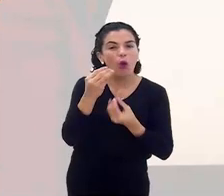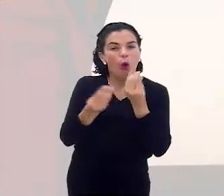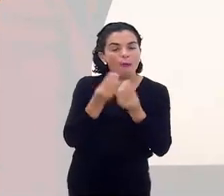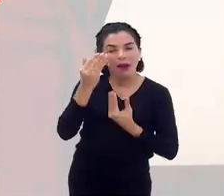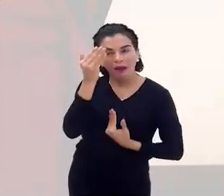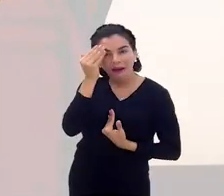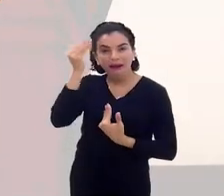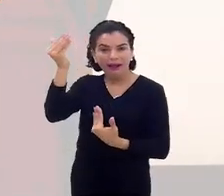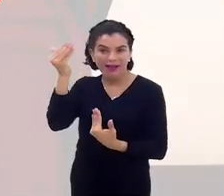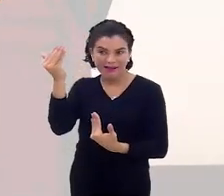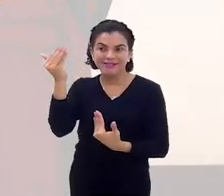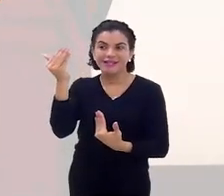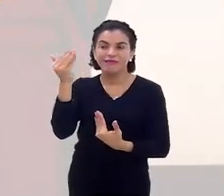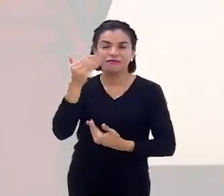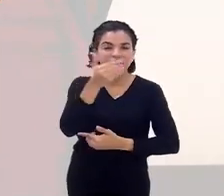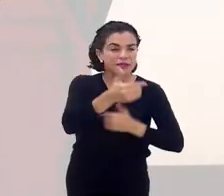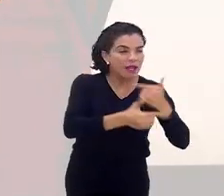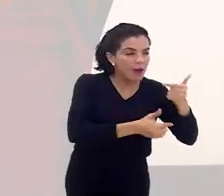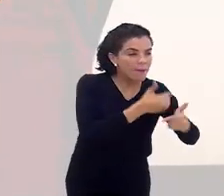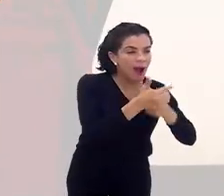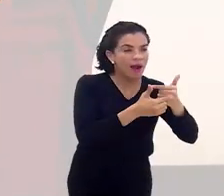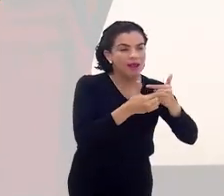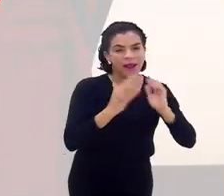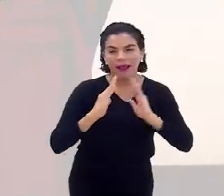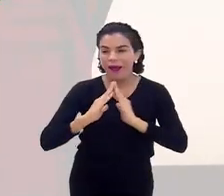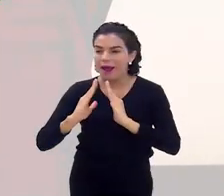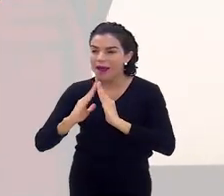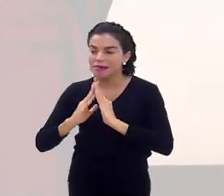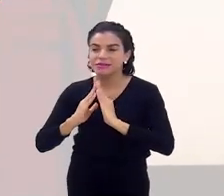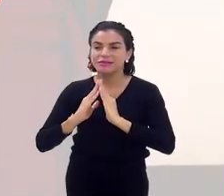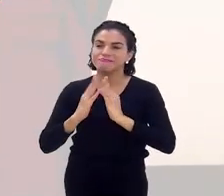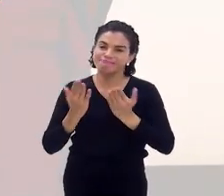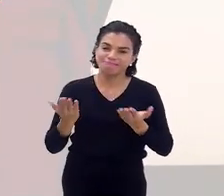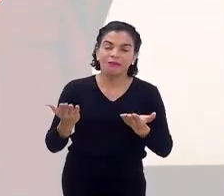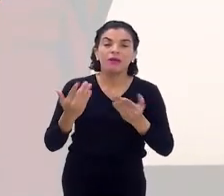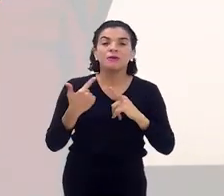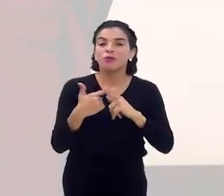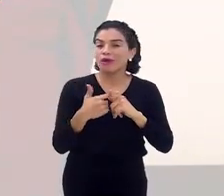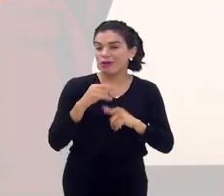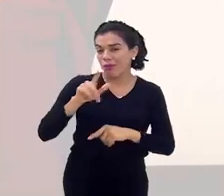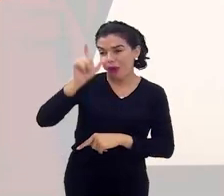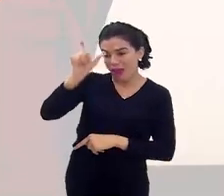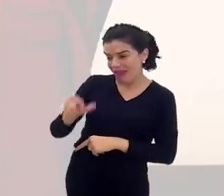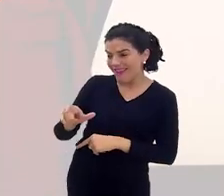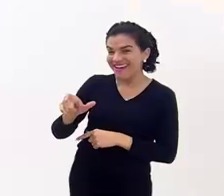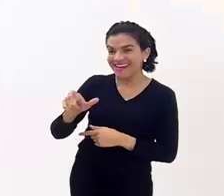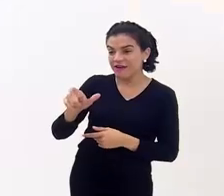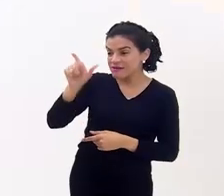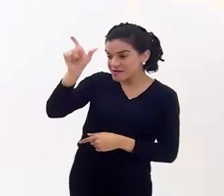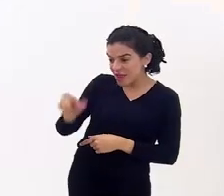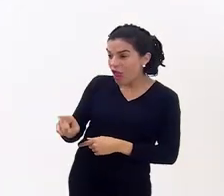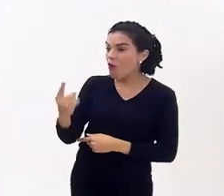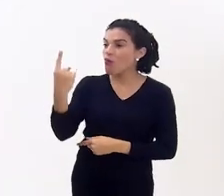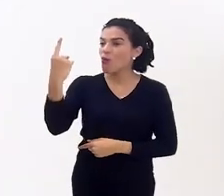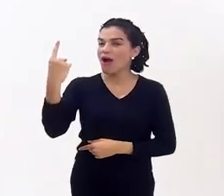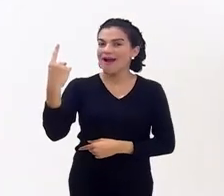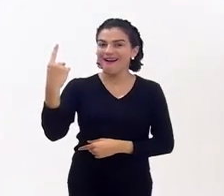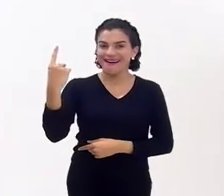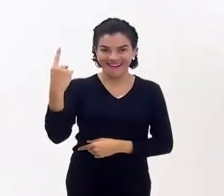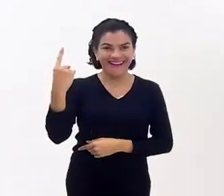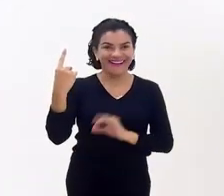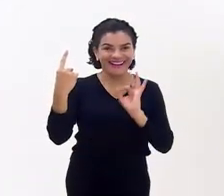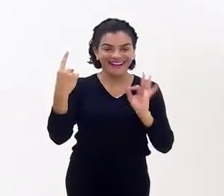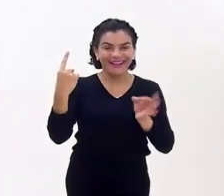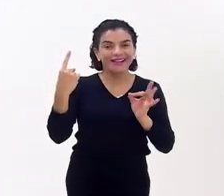agradecer, né? Não, não tem como Não dá para separar, isso é trabalho, isso é casa, isso, né? Porque, senão, não é você. Você é uma